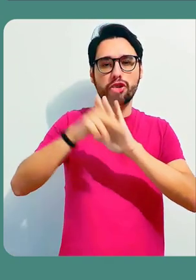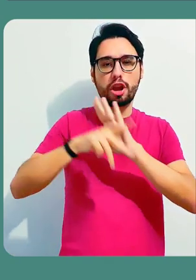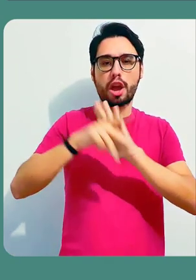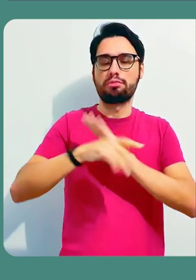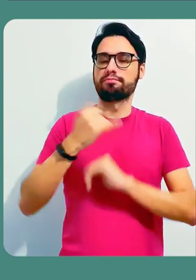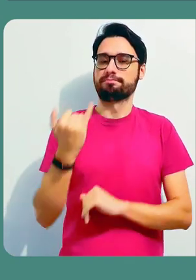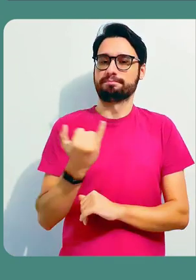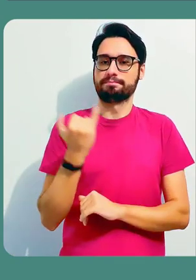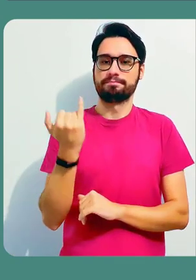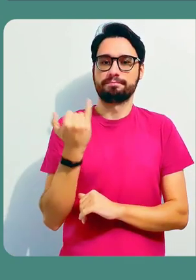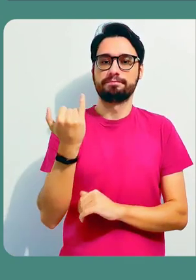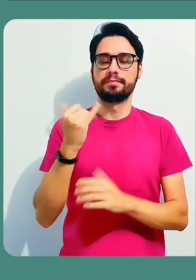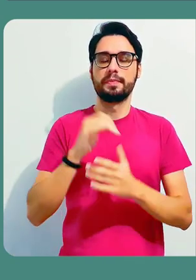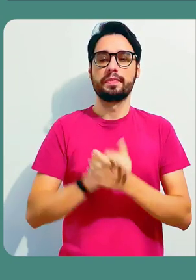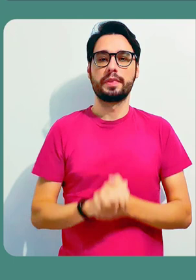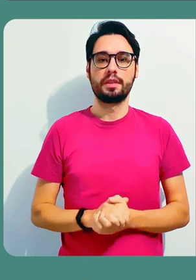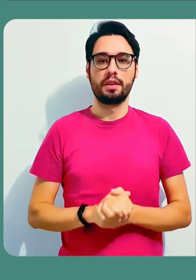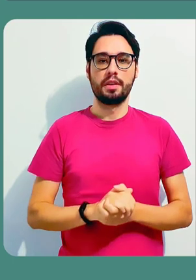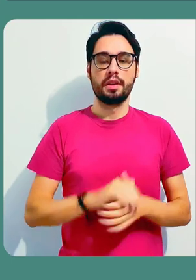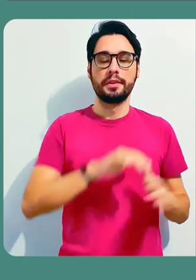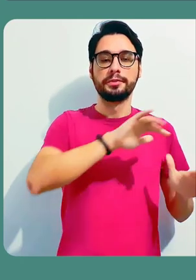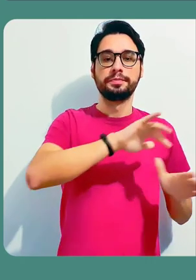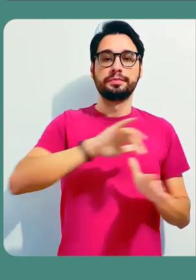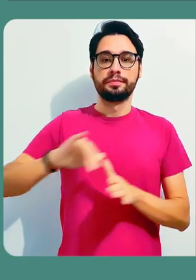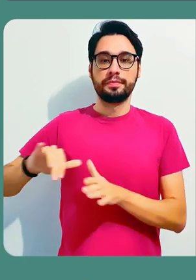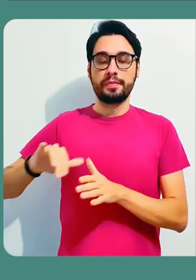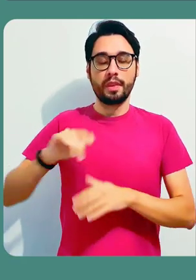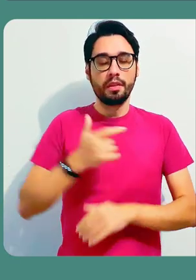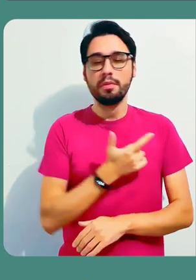para quem trabalha com o ensino baseado em projetos.